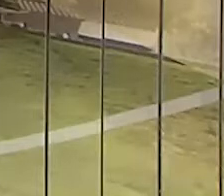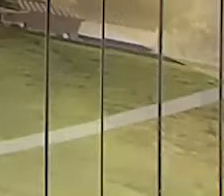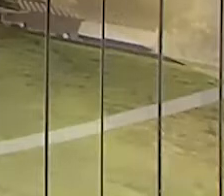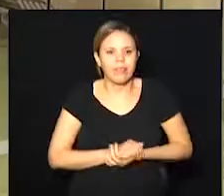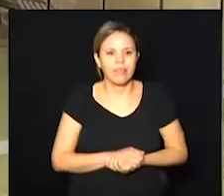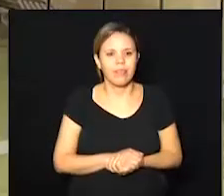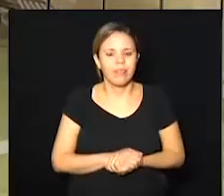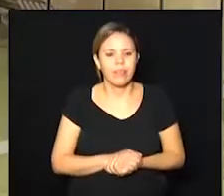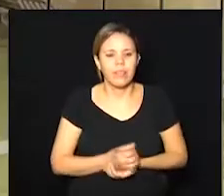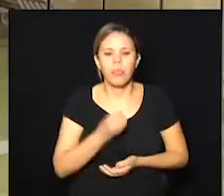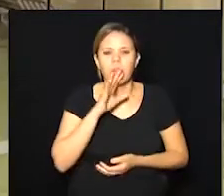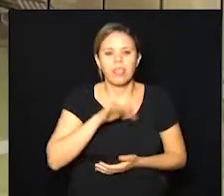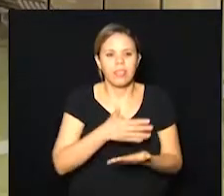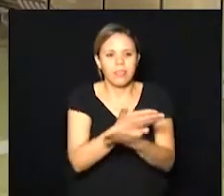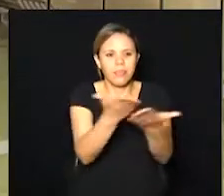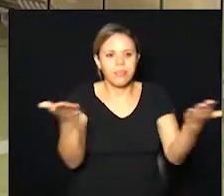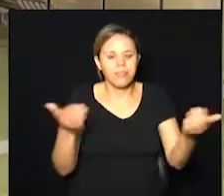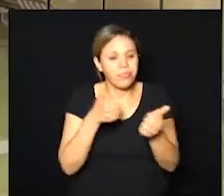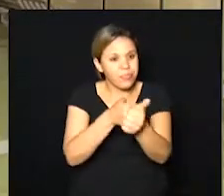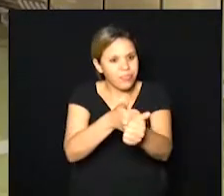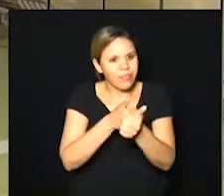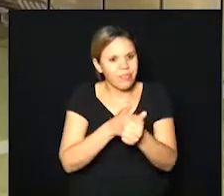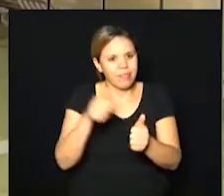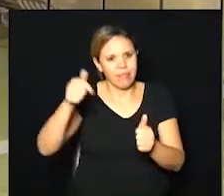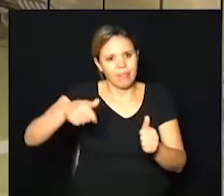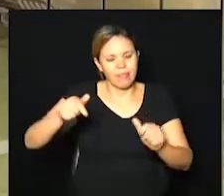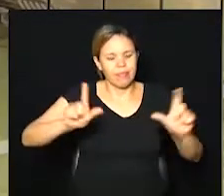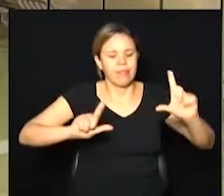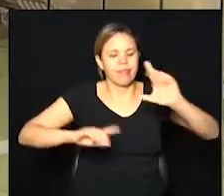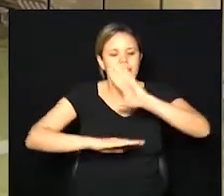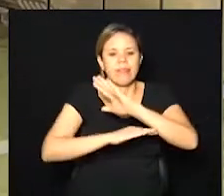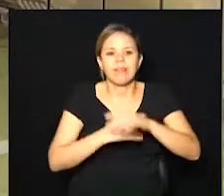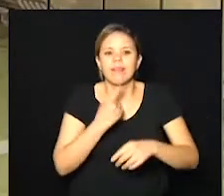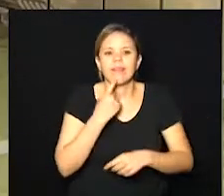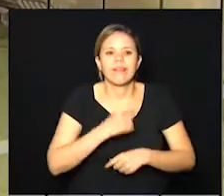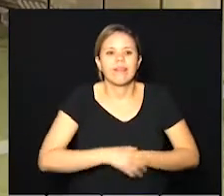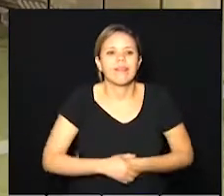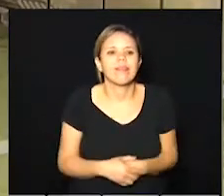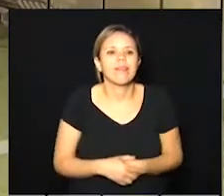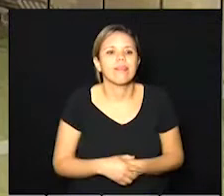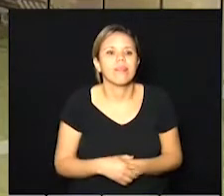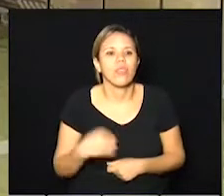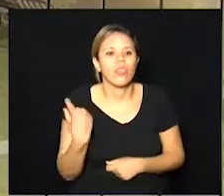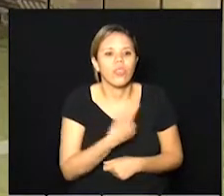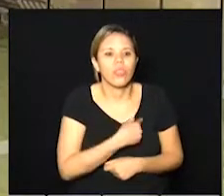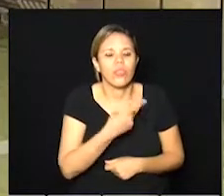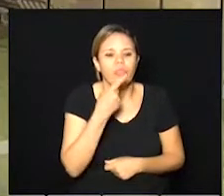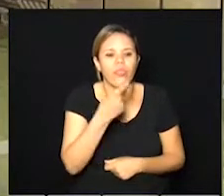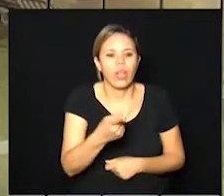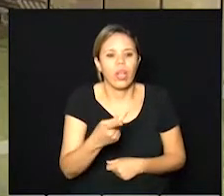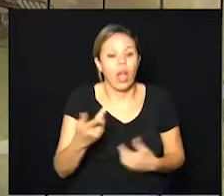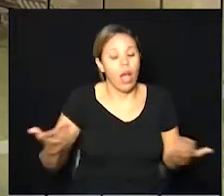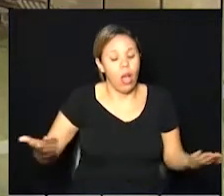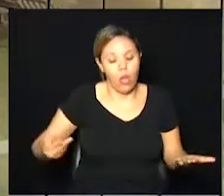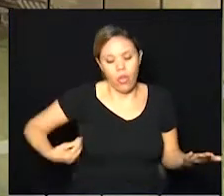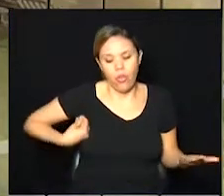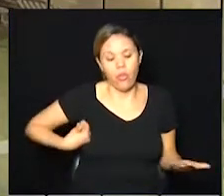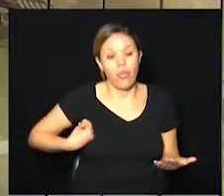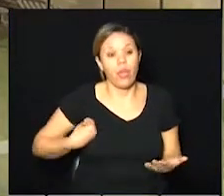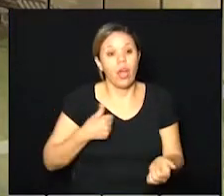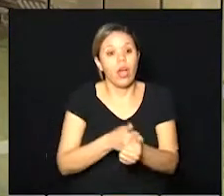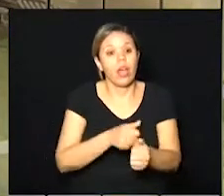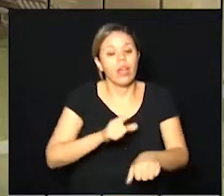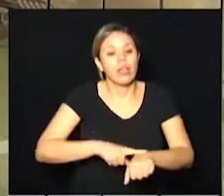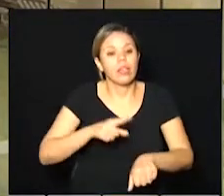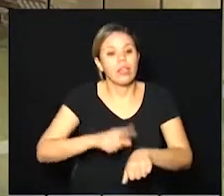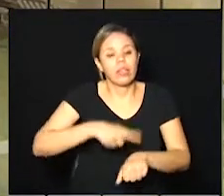Olá, uma ótima tarde para você que nos acompanha aqui pela TV Câmara Campinas. Nós falamos ao vivo porque daqui a pouquinho